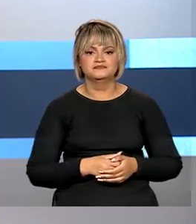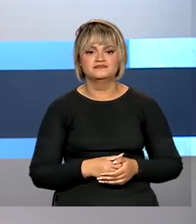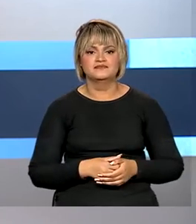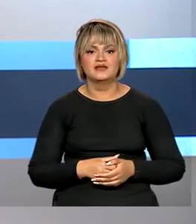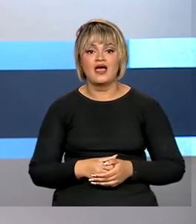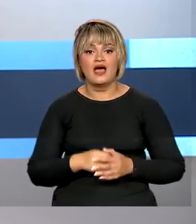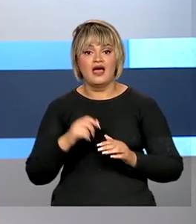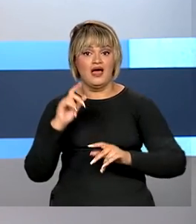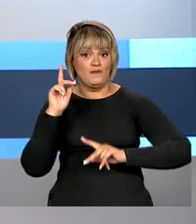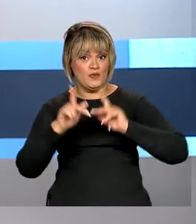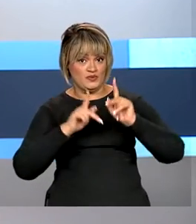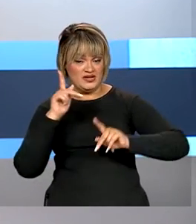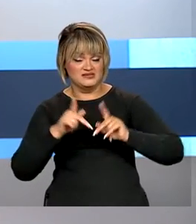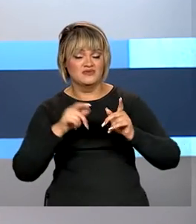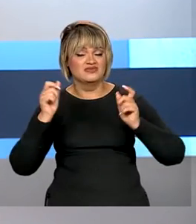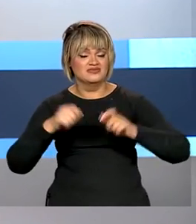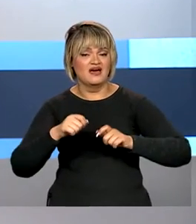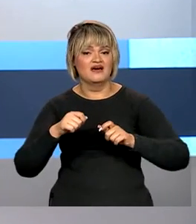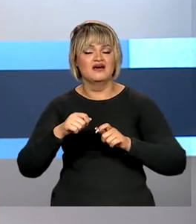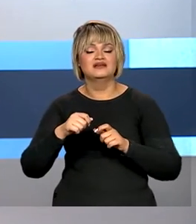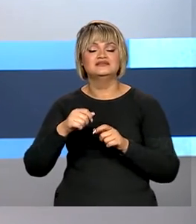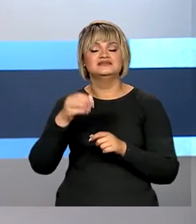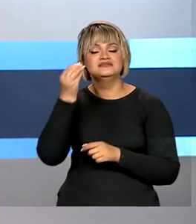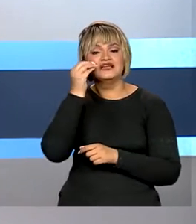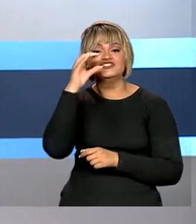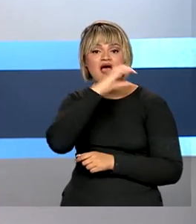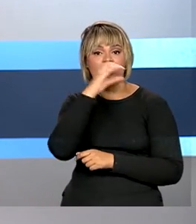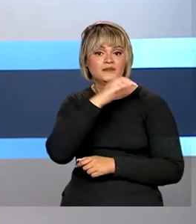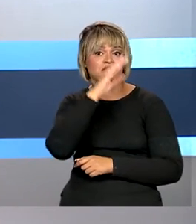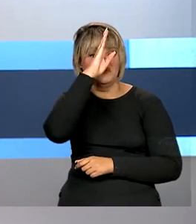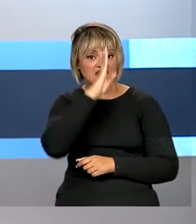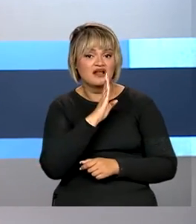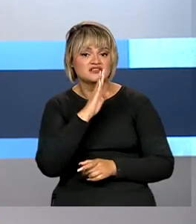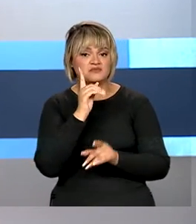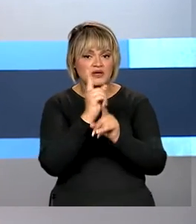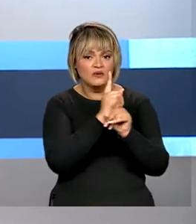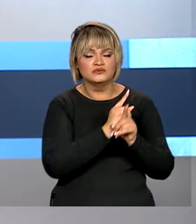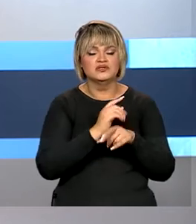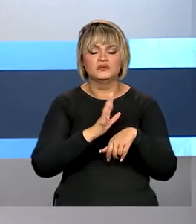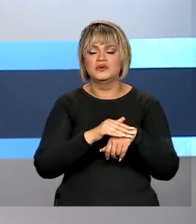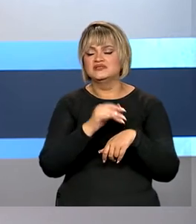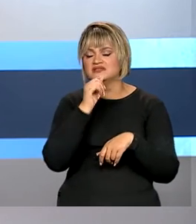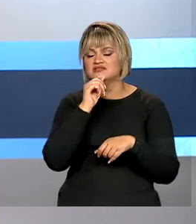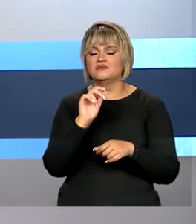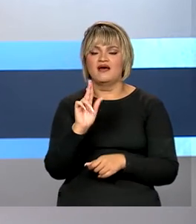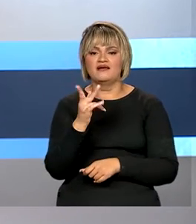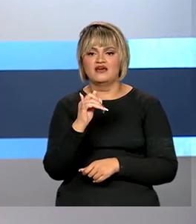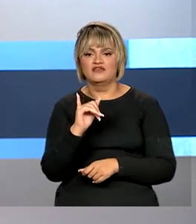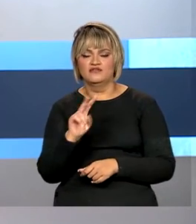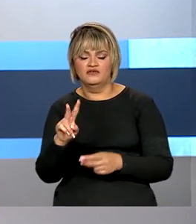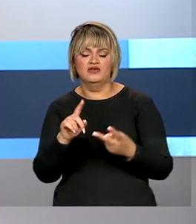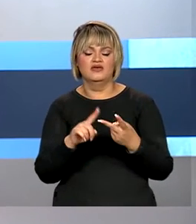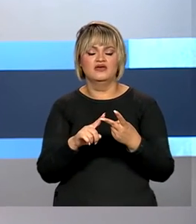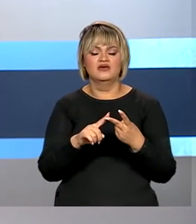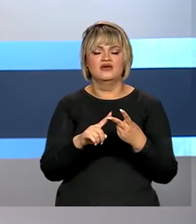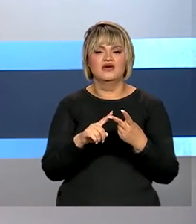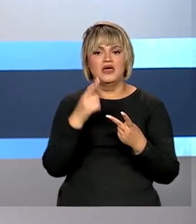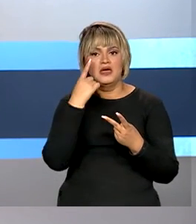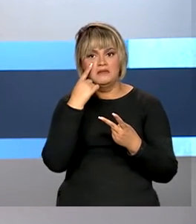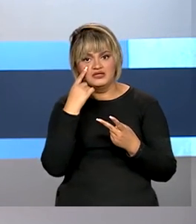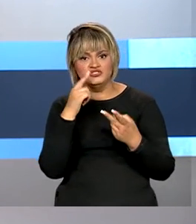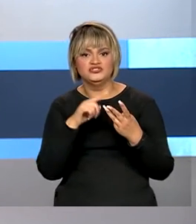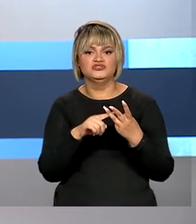E a população pode ter acesso a testes rápidos e de graça de doenças como HIV, sífilis e hepatites pelo SUS.